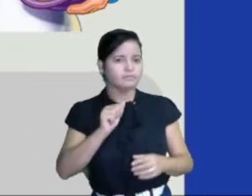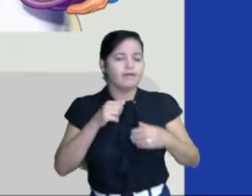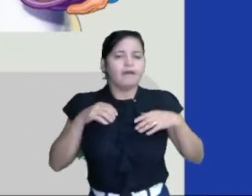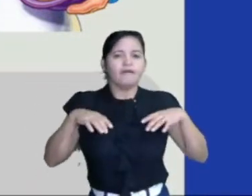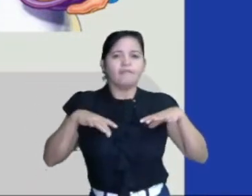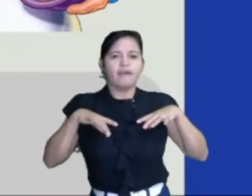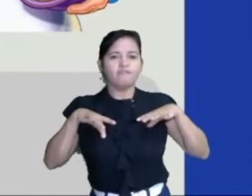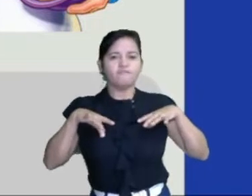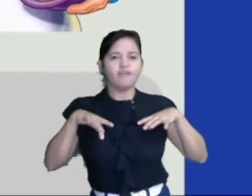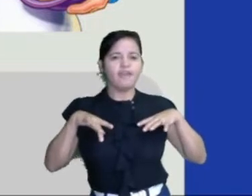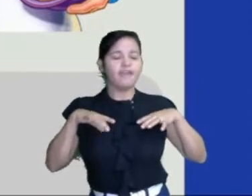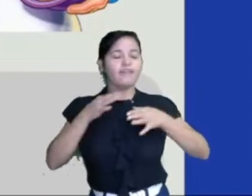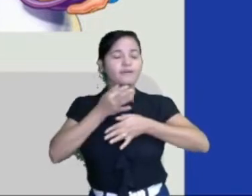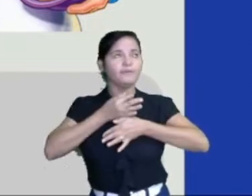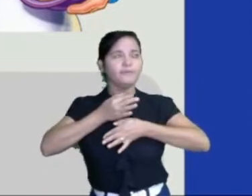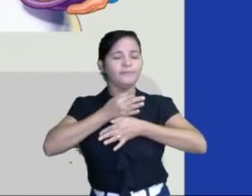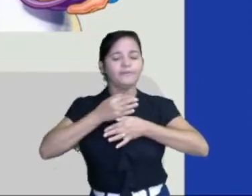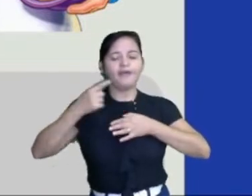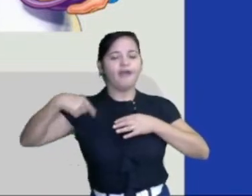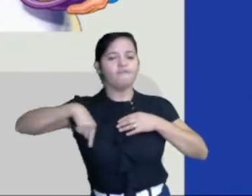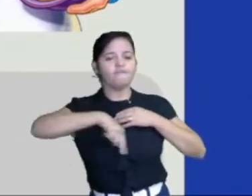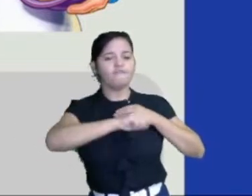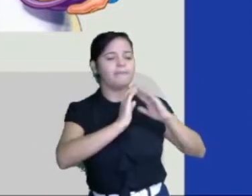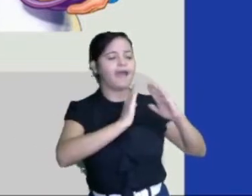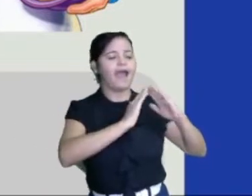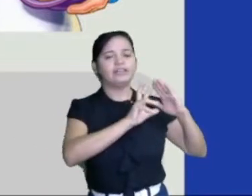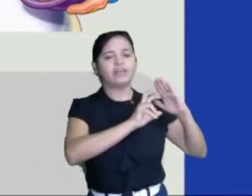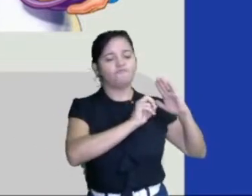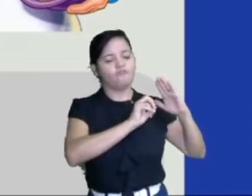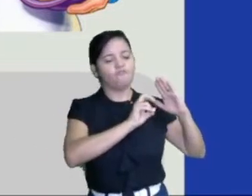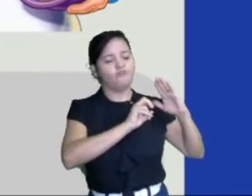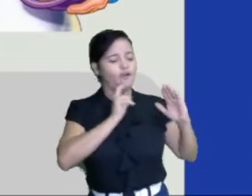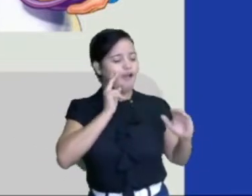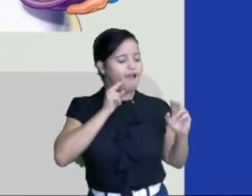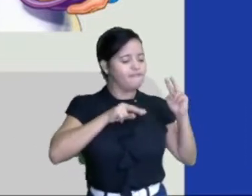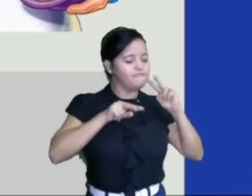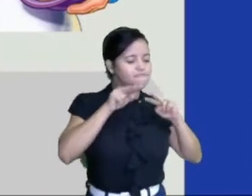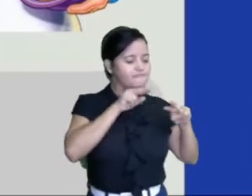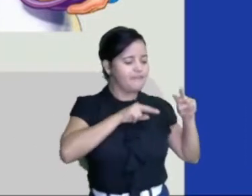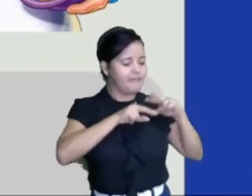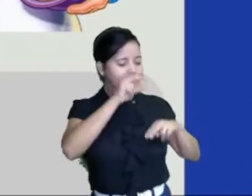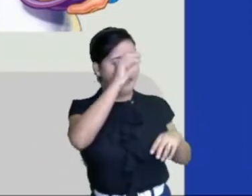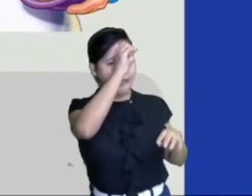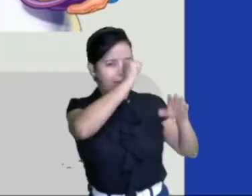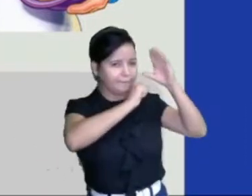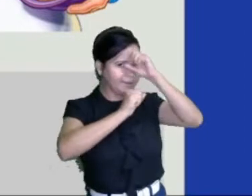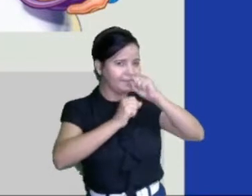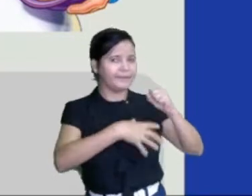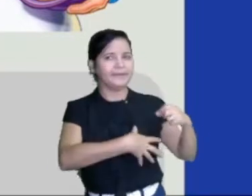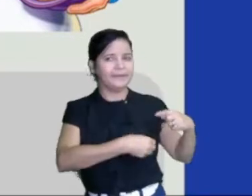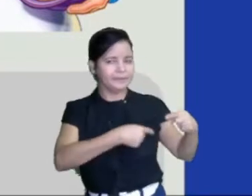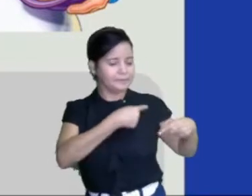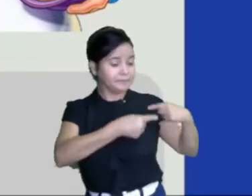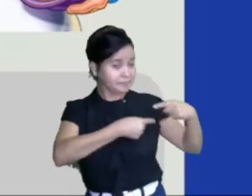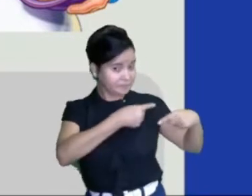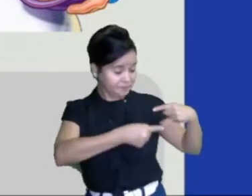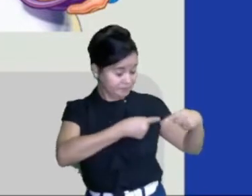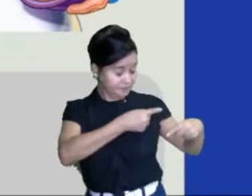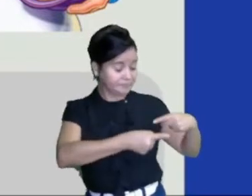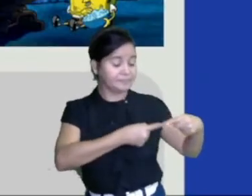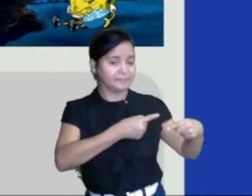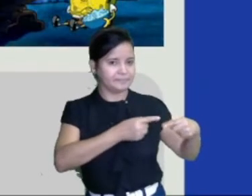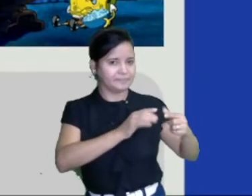uns dias com os avós e aprender as tradições passadas de geração para